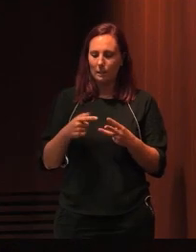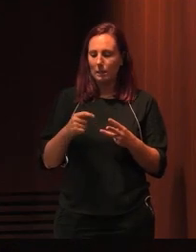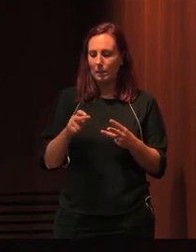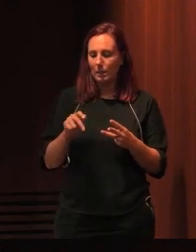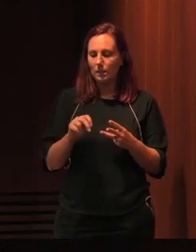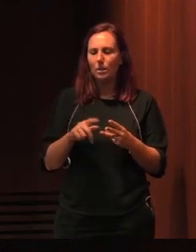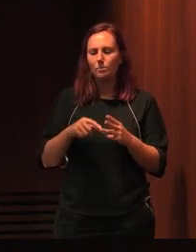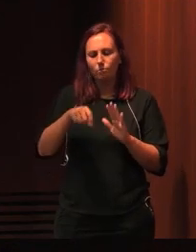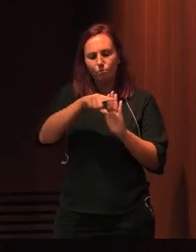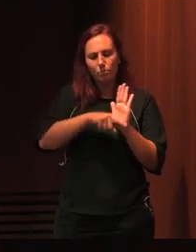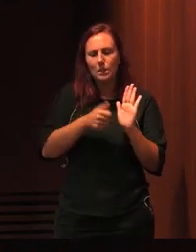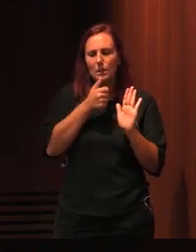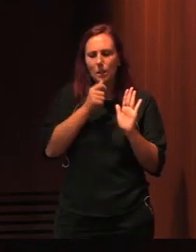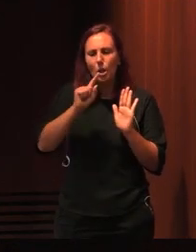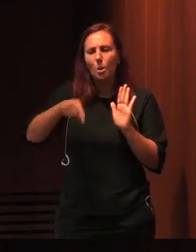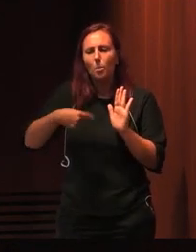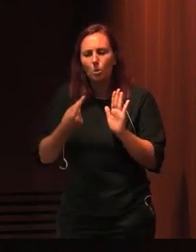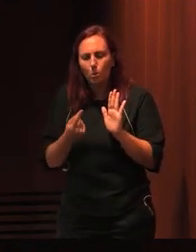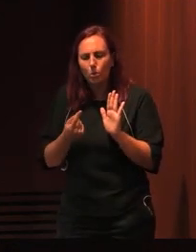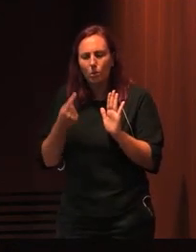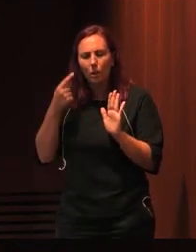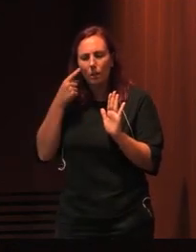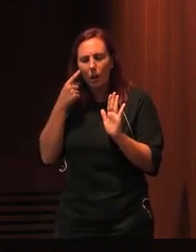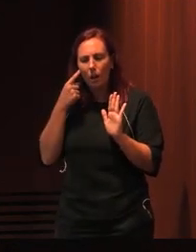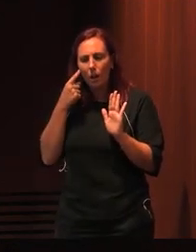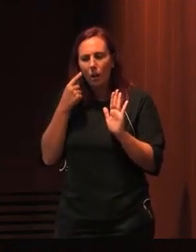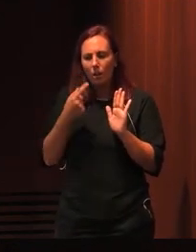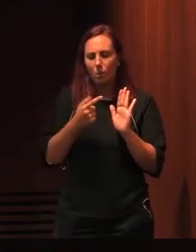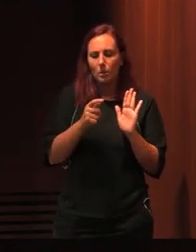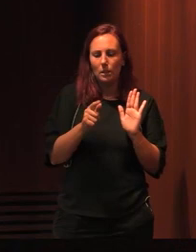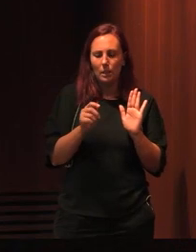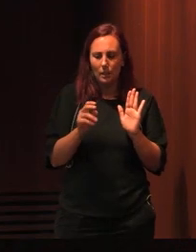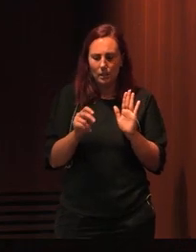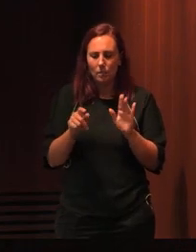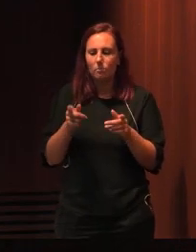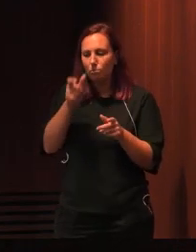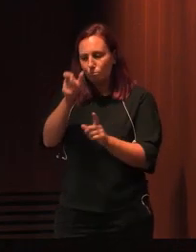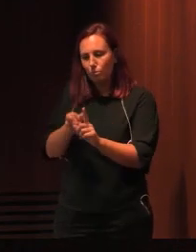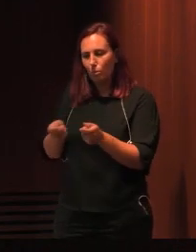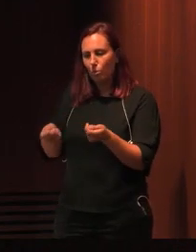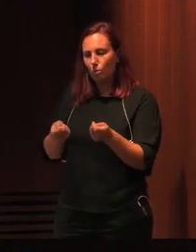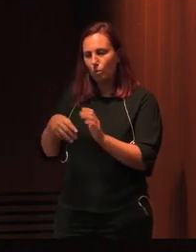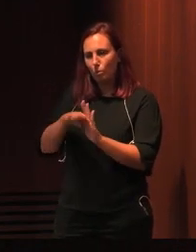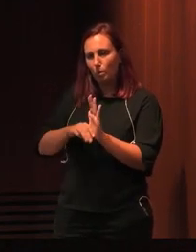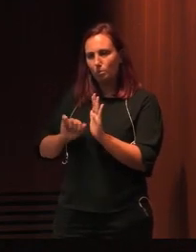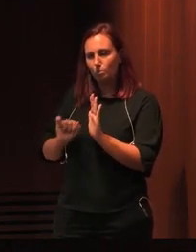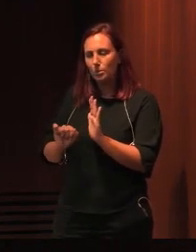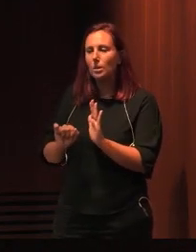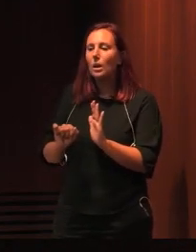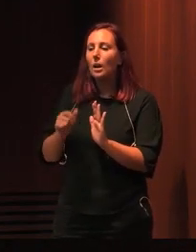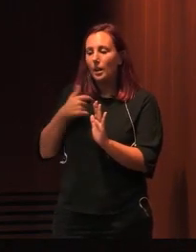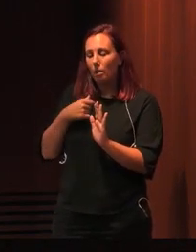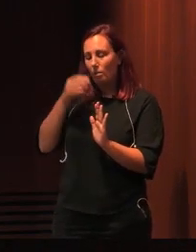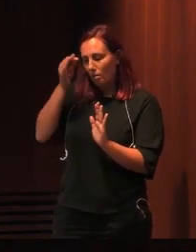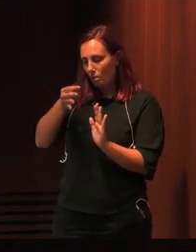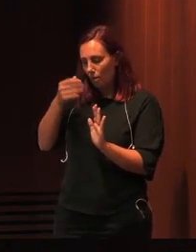princípios depois brilhantemente concretizados com a Teresa Calçada como coordenadora do programa, a quem tive a